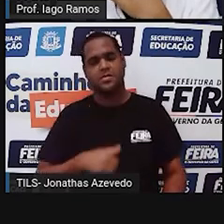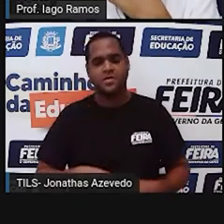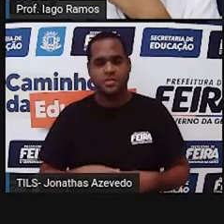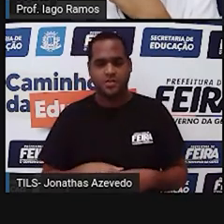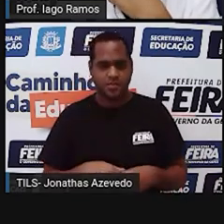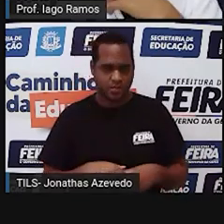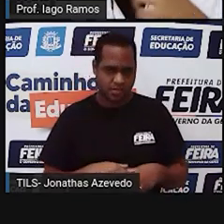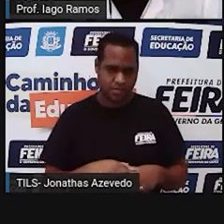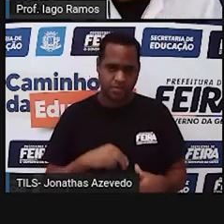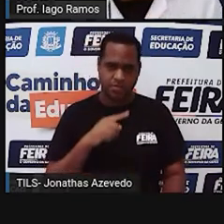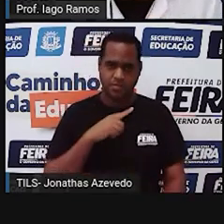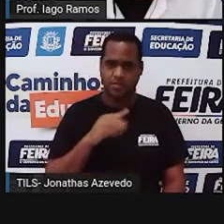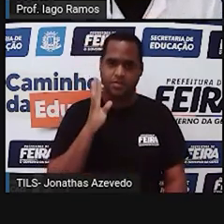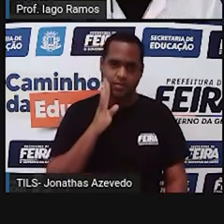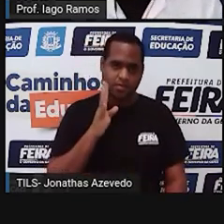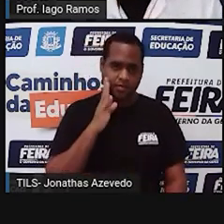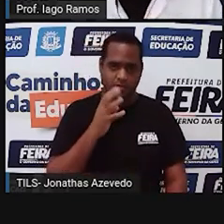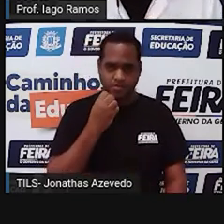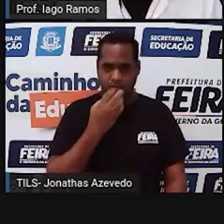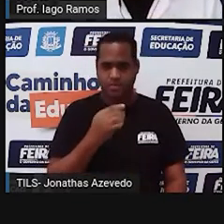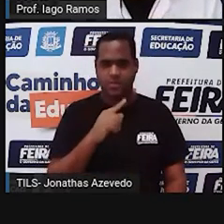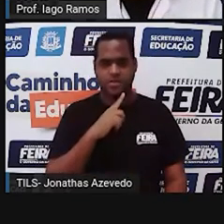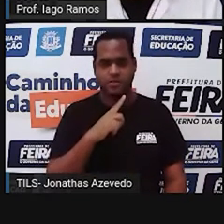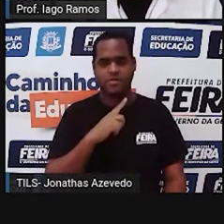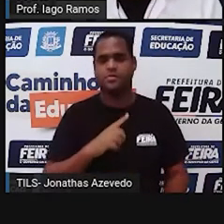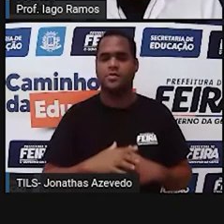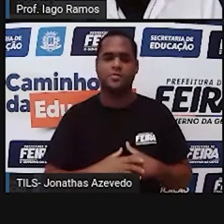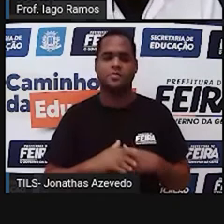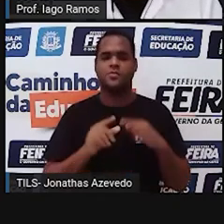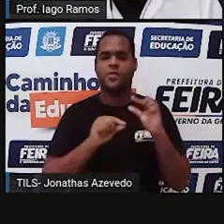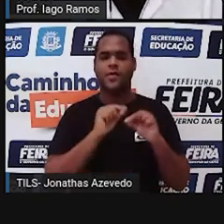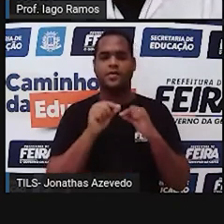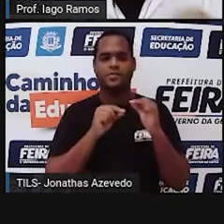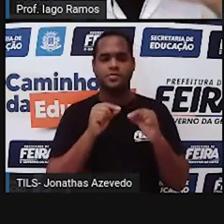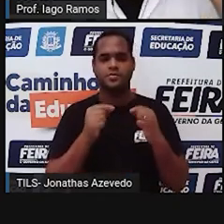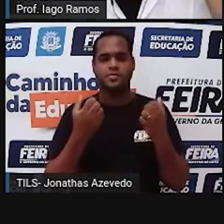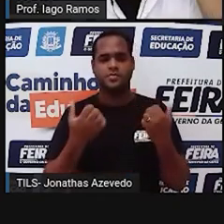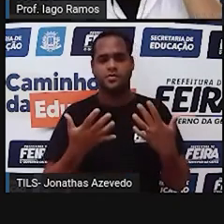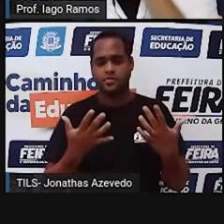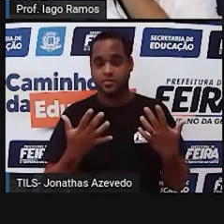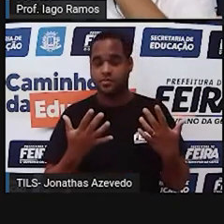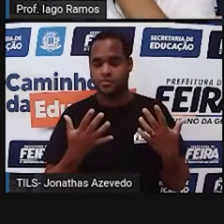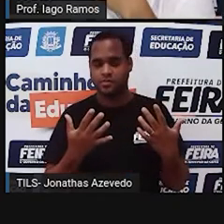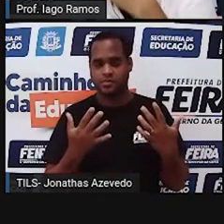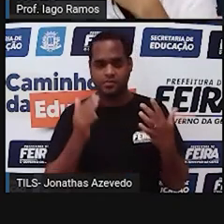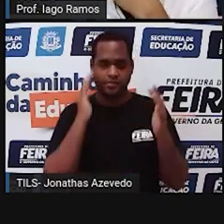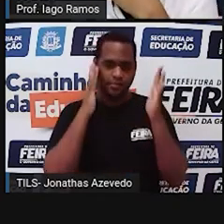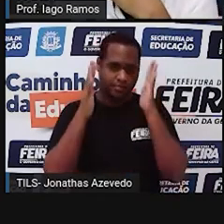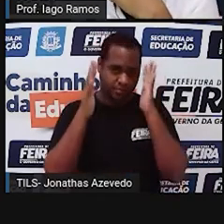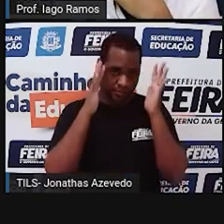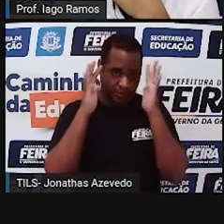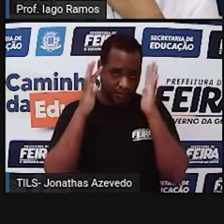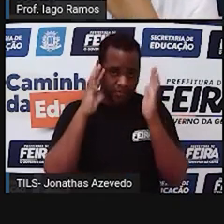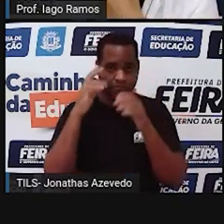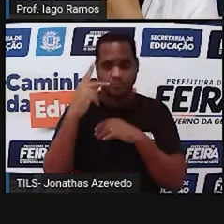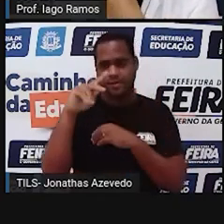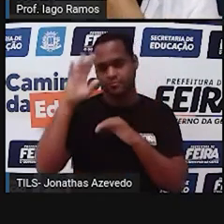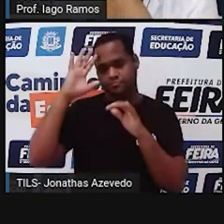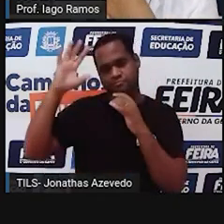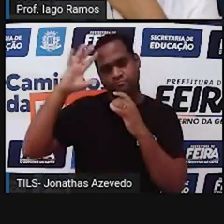Que coisa legal, olha só. Eu tenho aqui o seguinte, né? Eu quero fazer você pensar nisso.